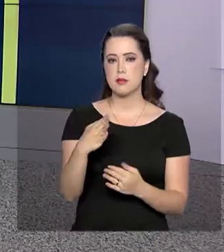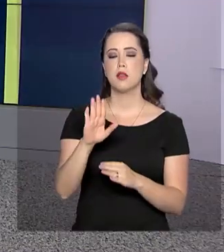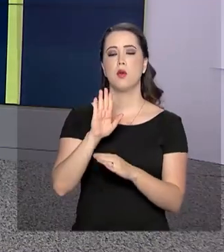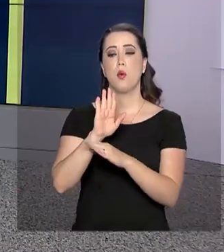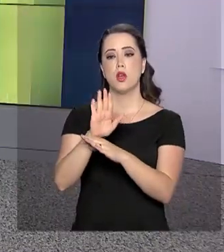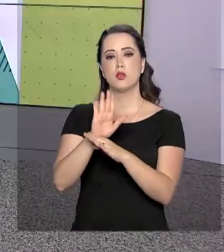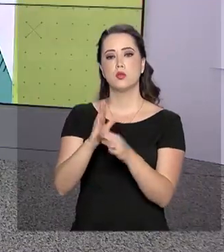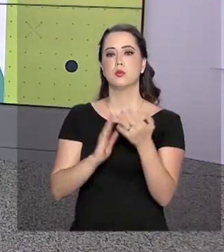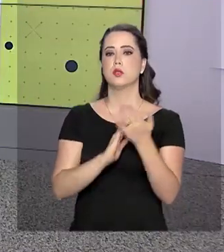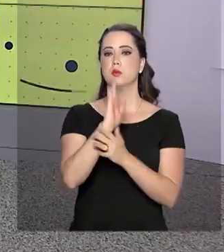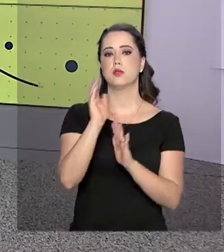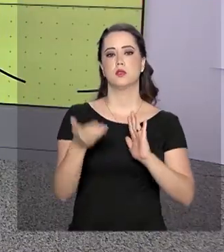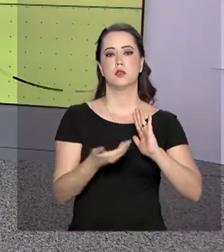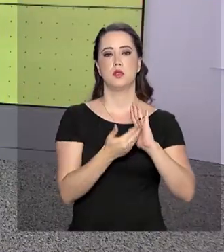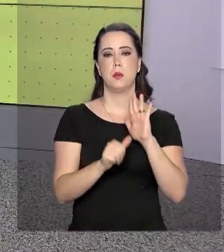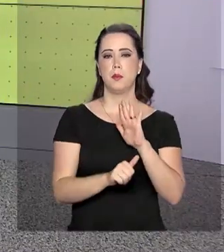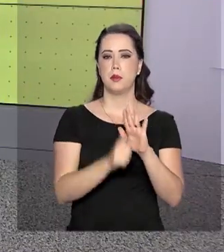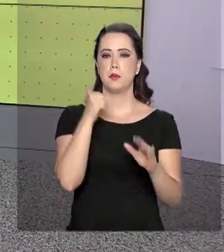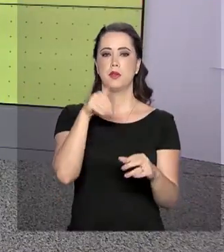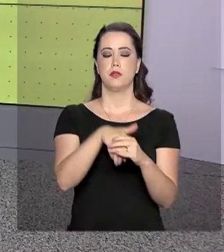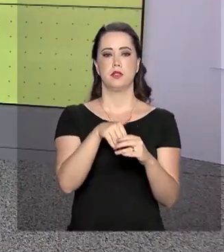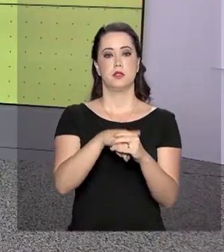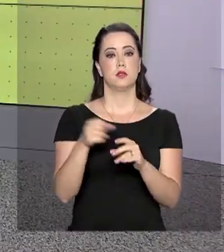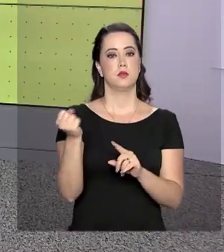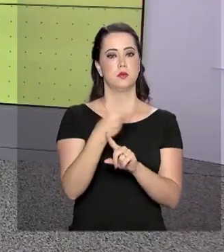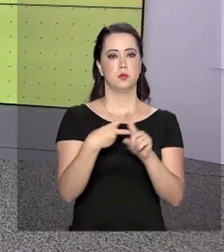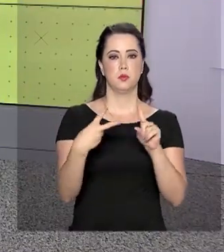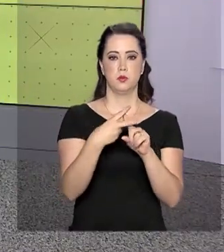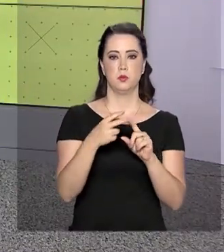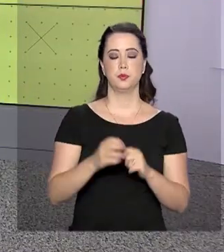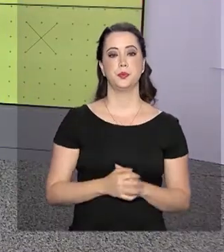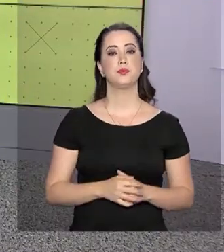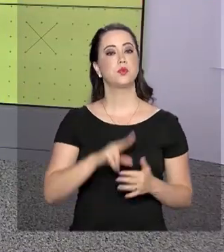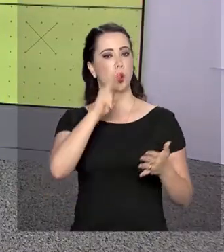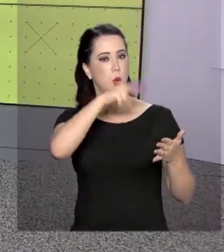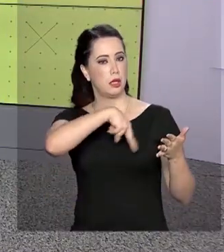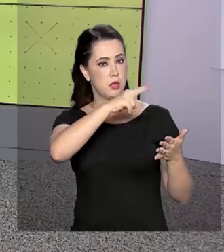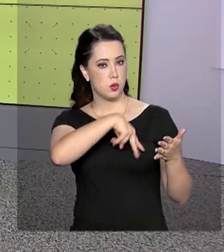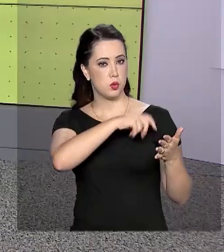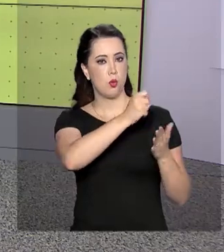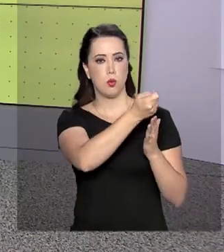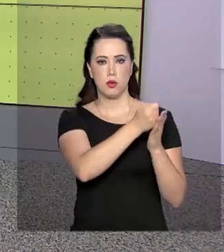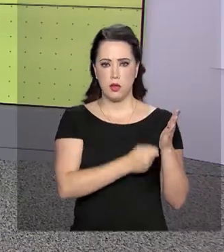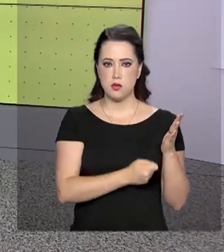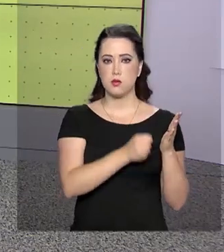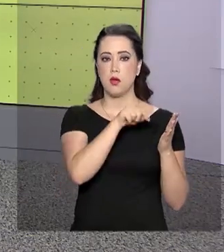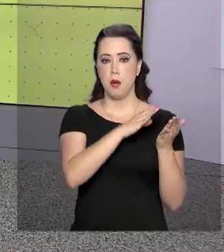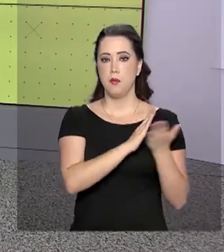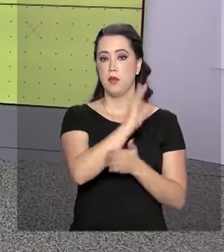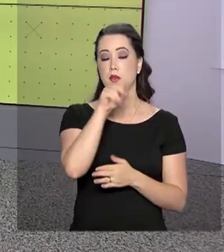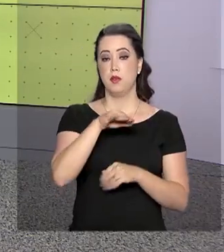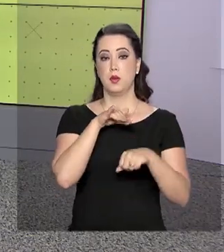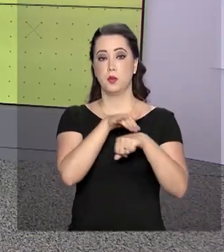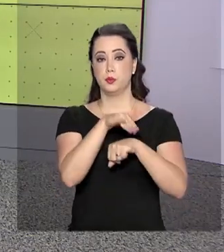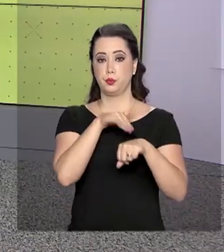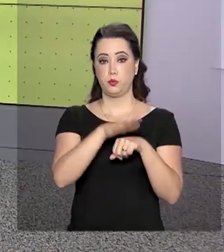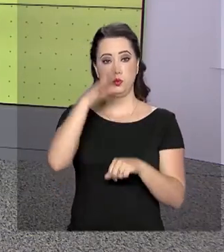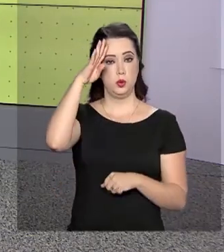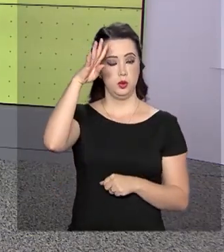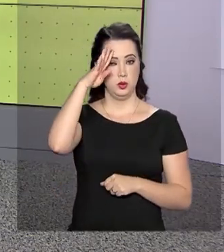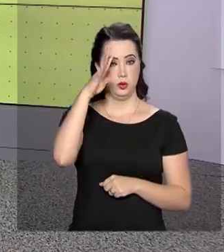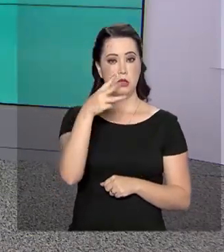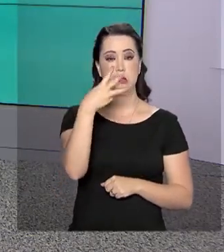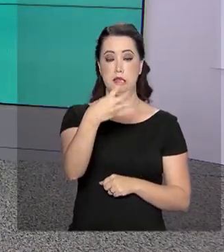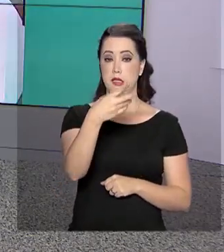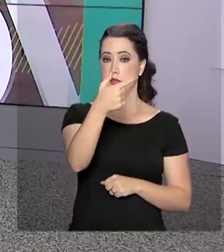aprovação na Câmara em primeiro turno da nova Previdência. O texto base foi aprovado na noite desta quarta-feira. Foram